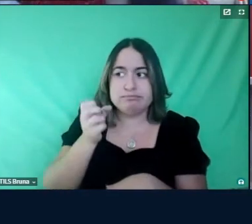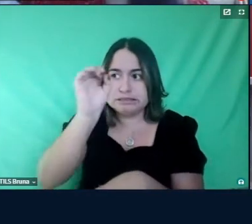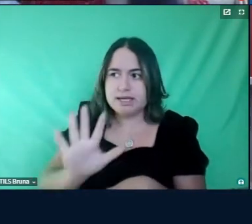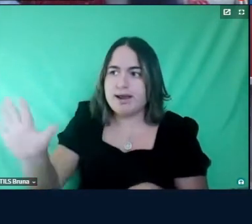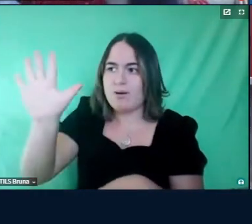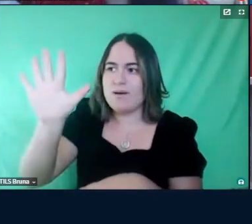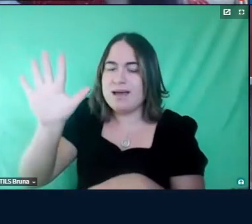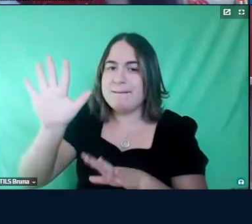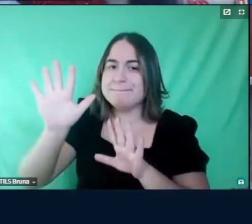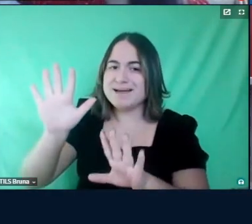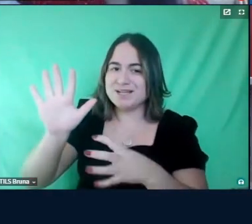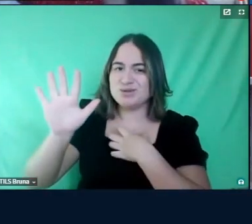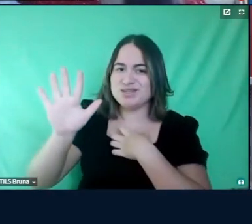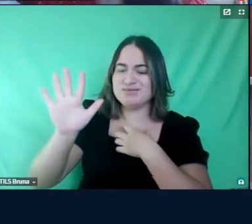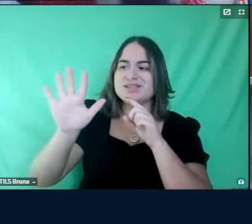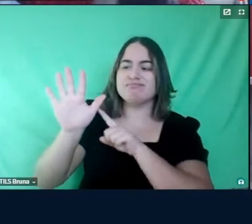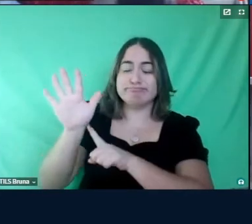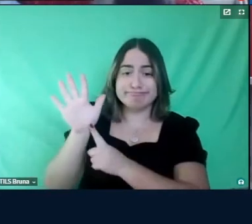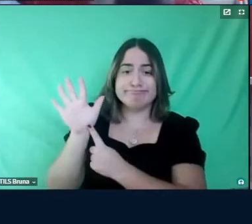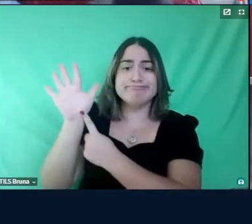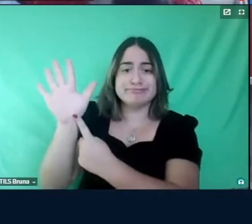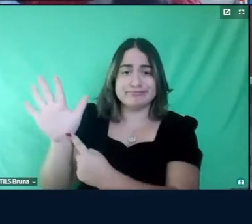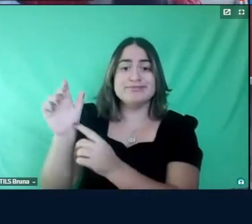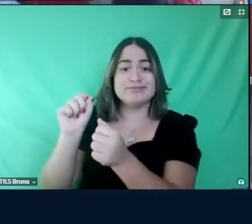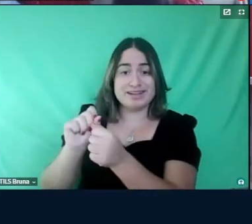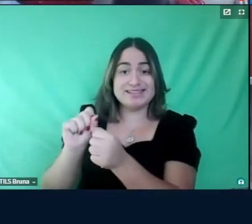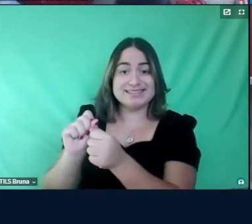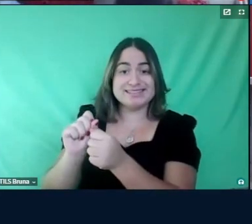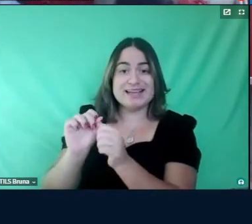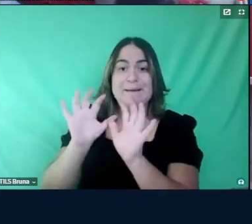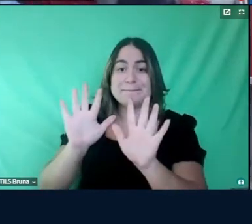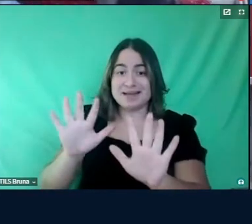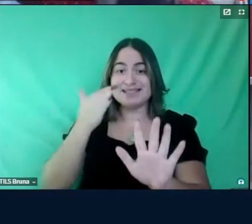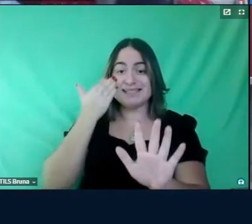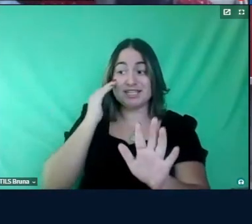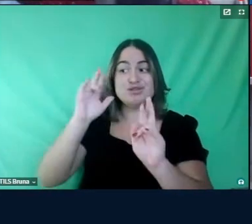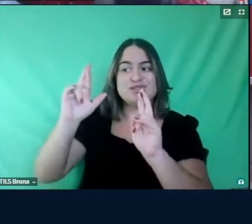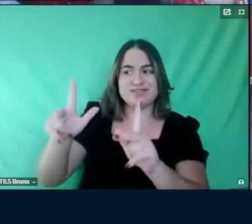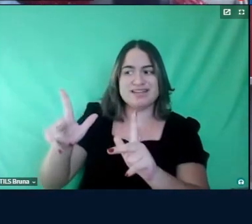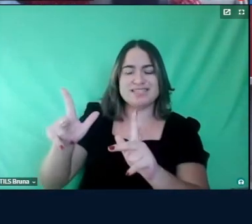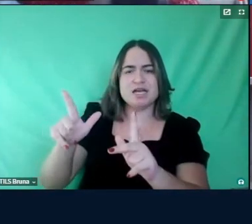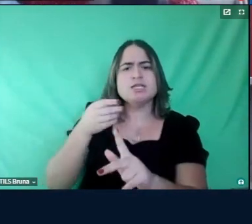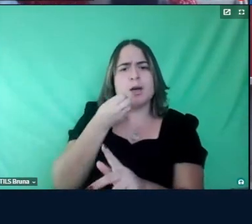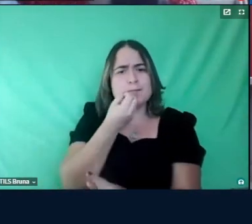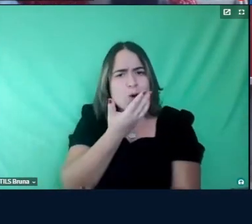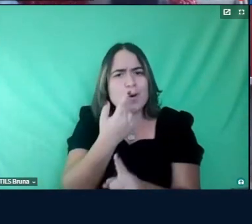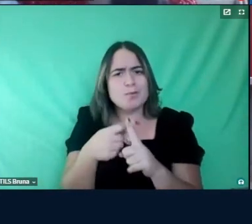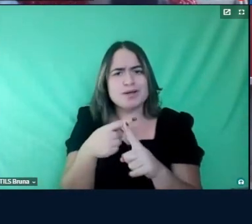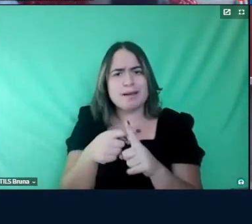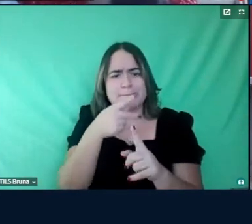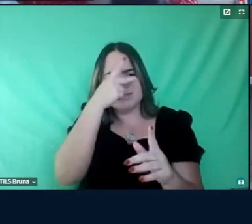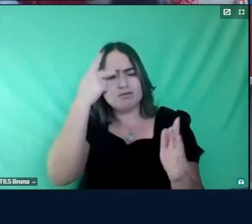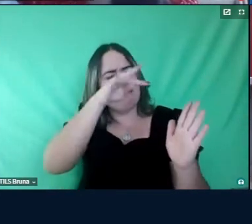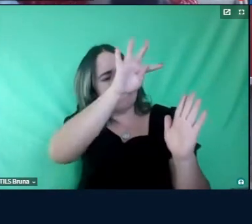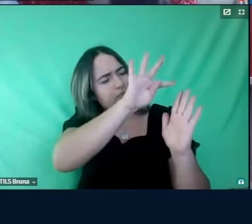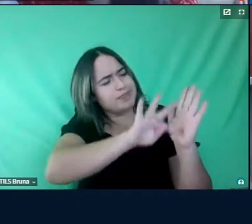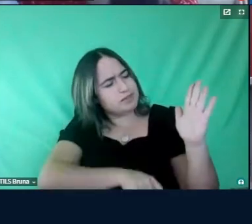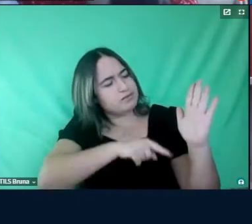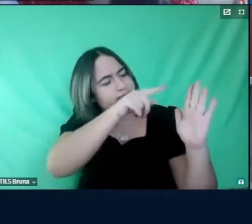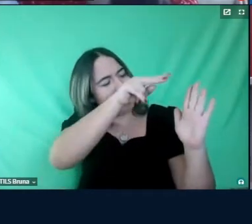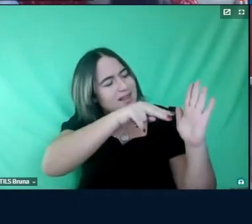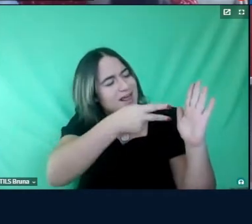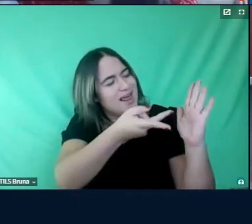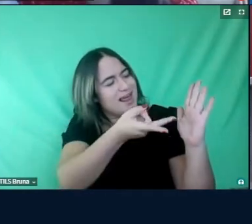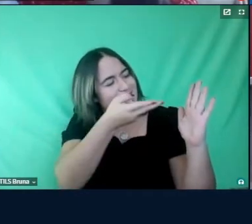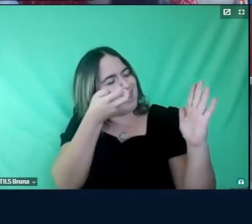essa for entendida de uma maneira diferente entendeu então isso é muito bom porque as pessoas ao ler o teu texto eles vão poder